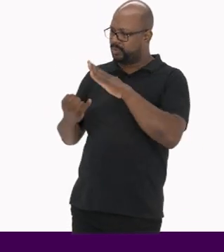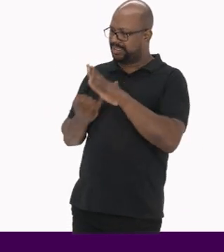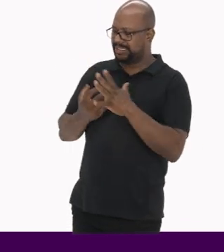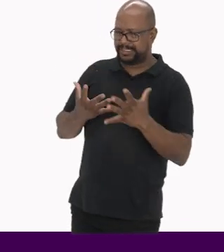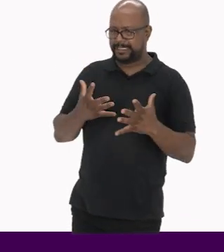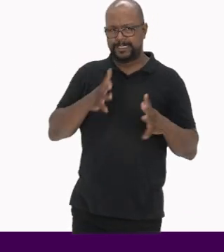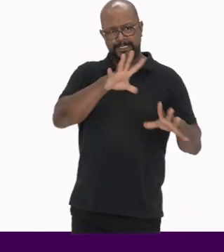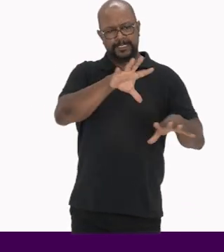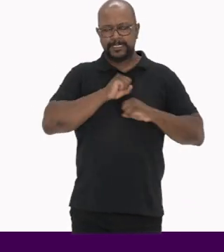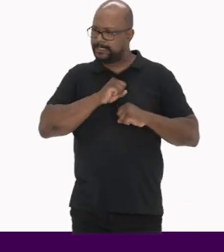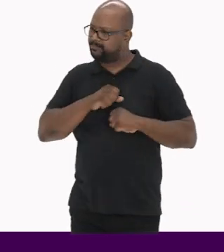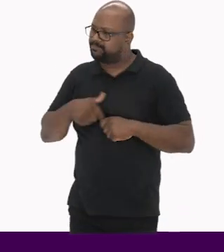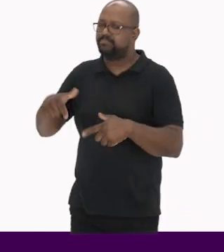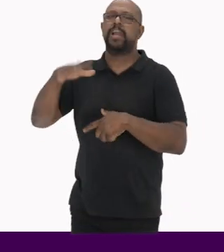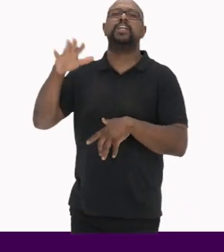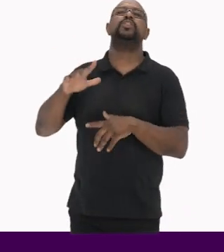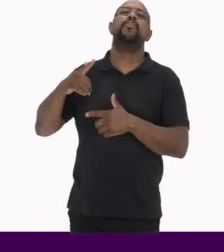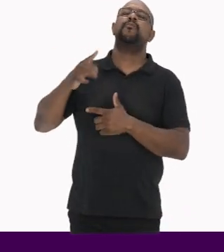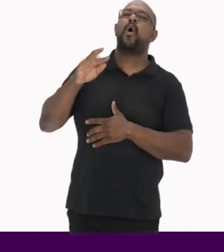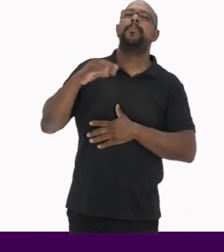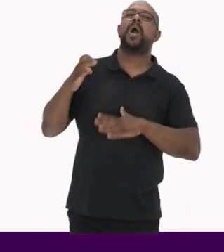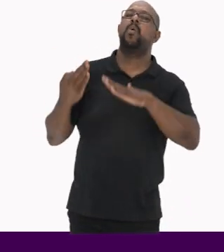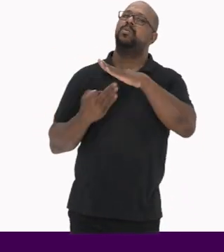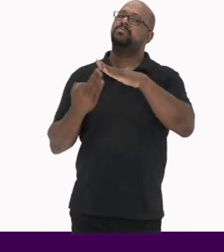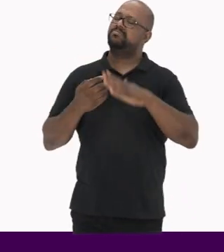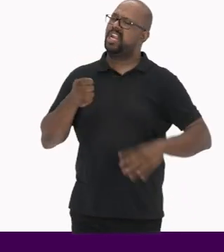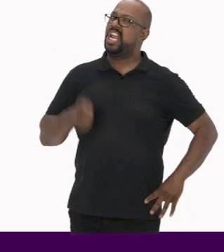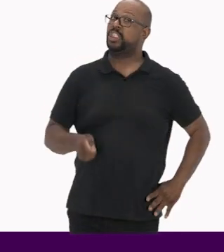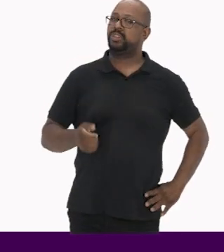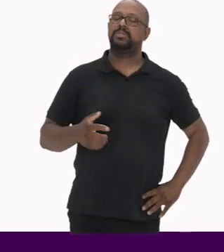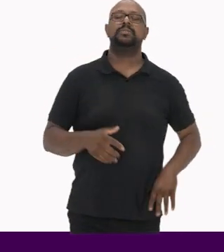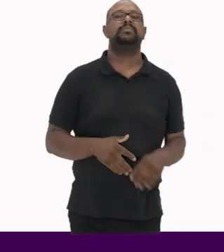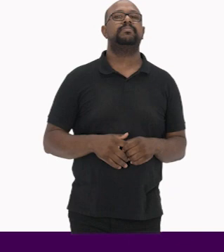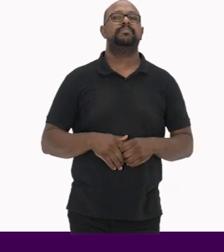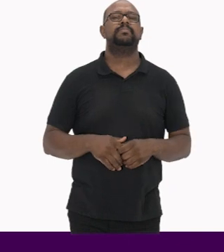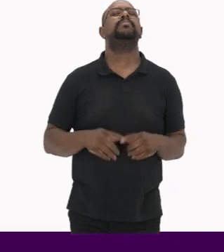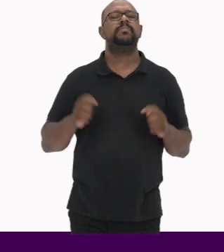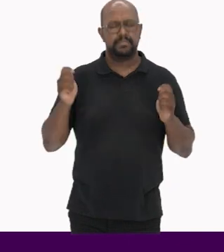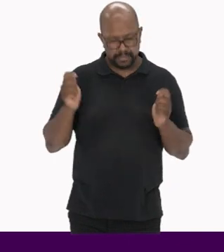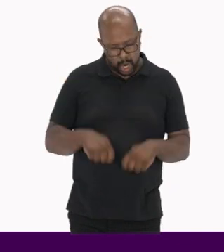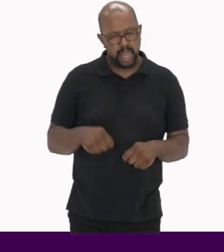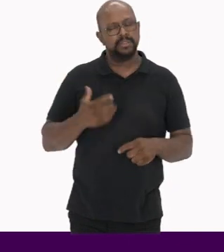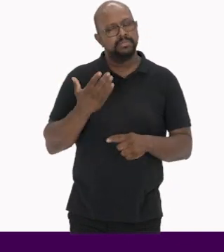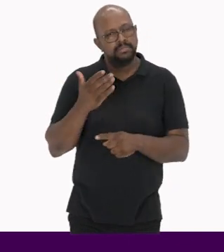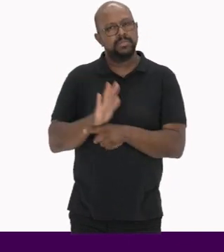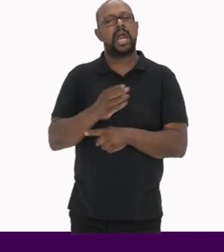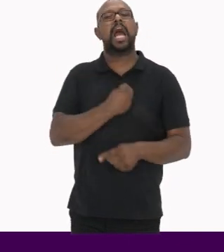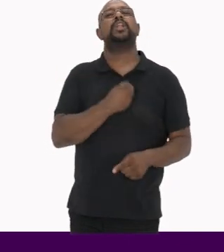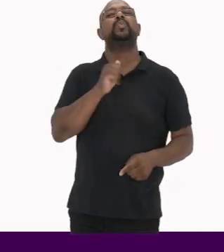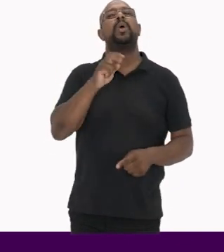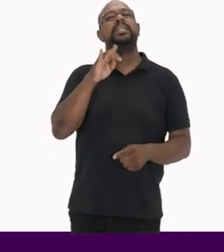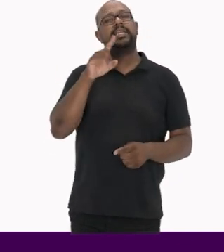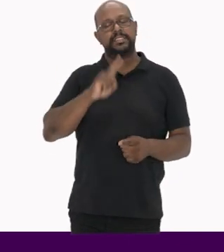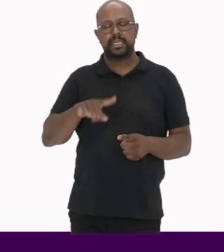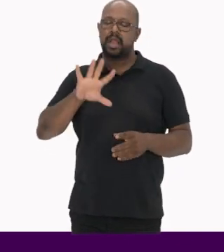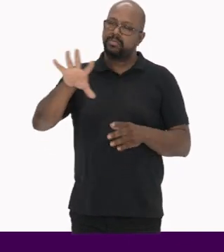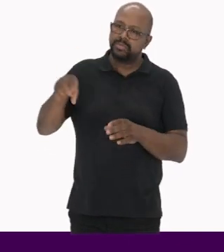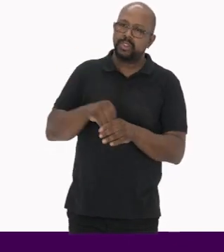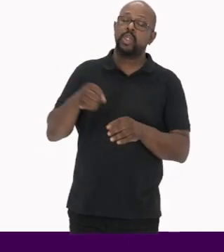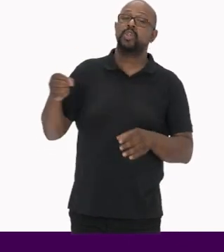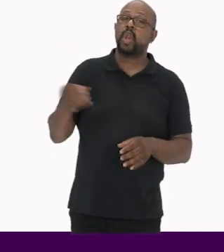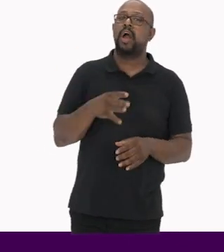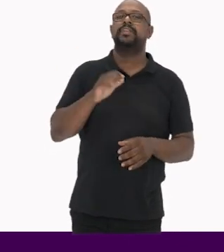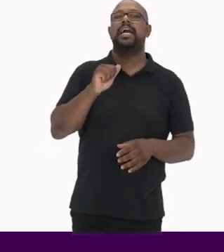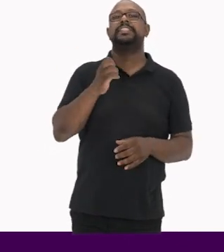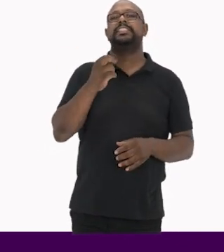instituições De caráter mais formal, rígido Pode contribuir para a atualização da coleção do museu Abrigando